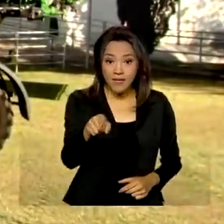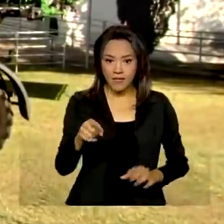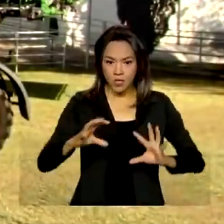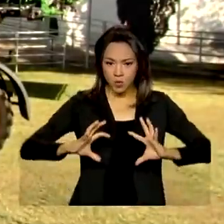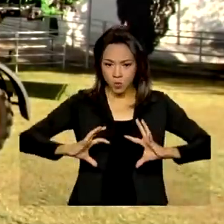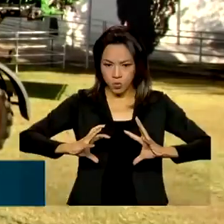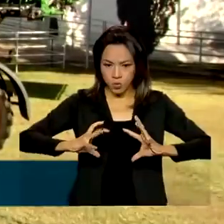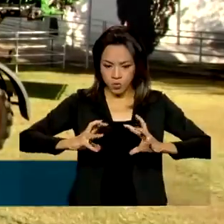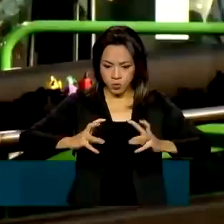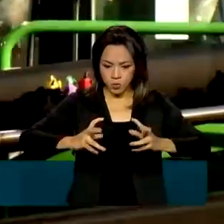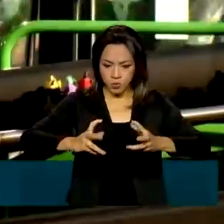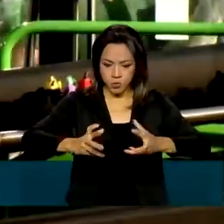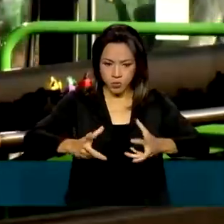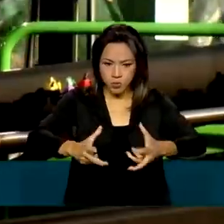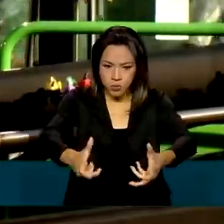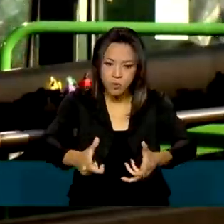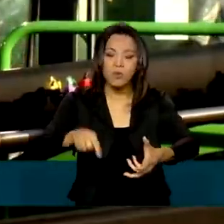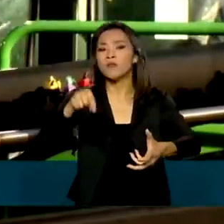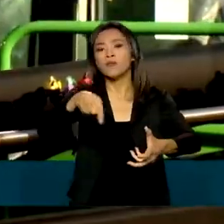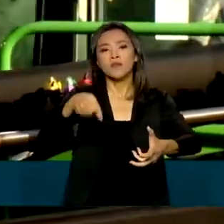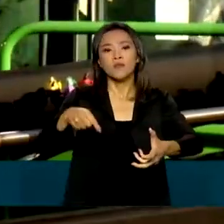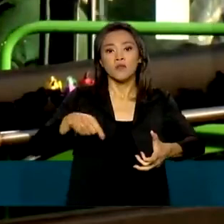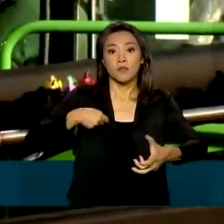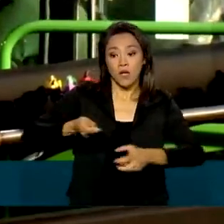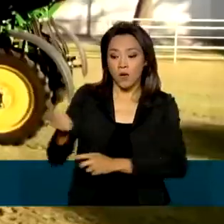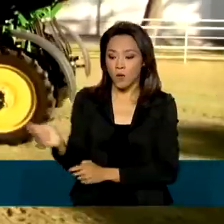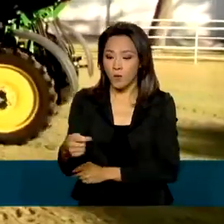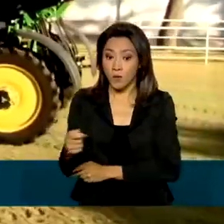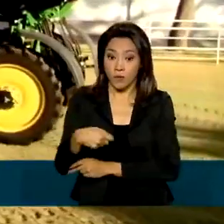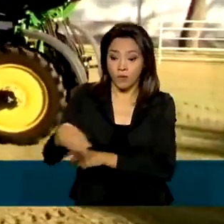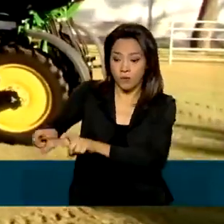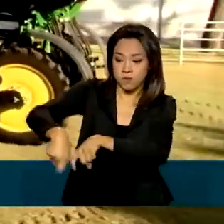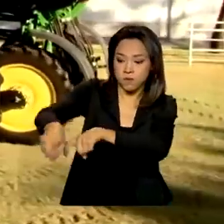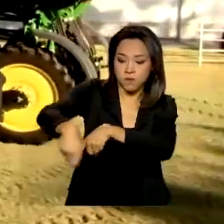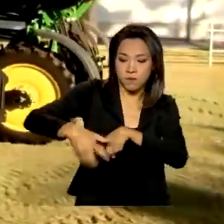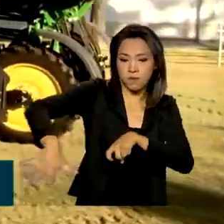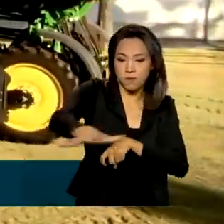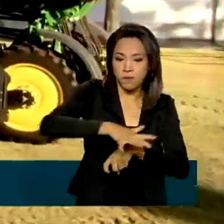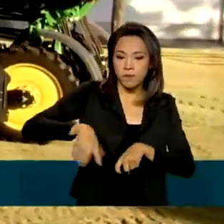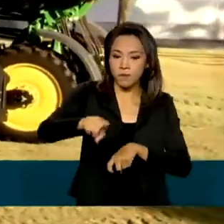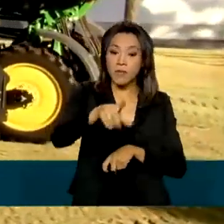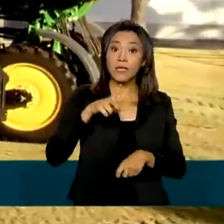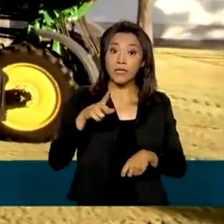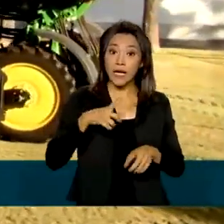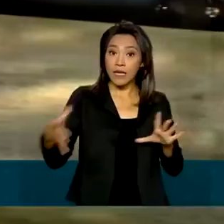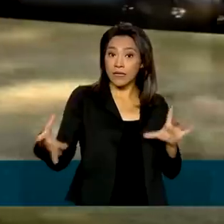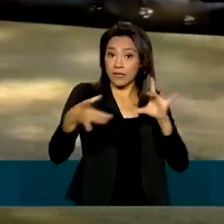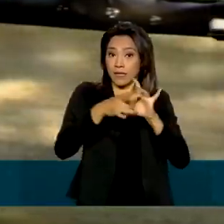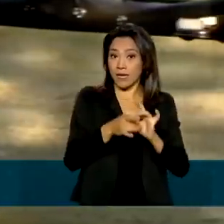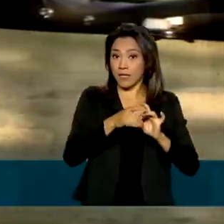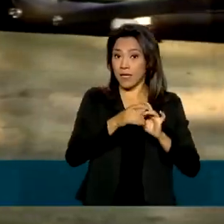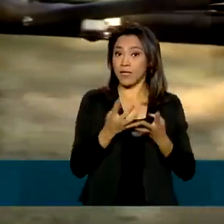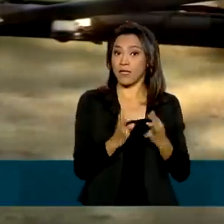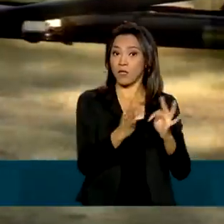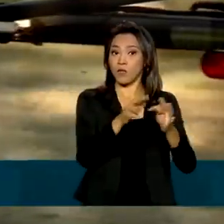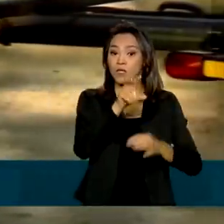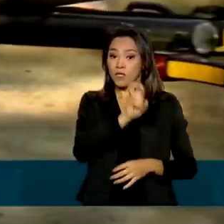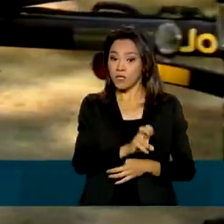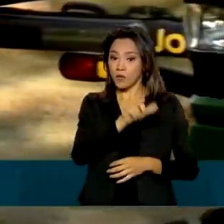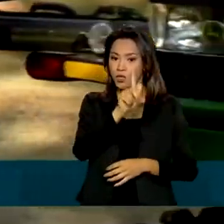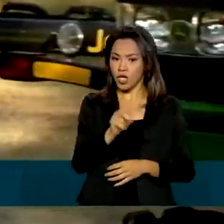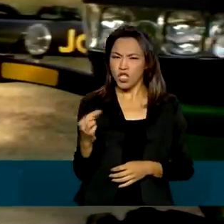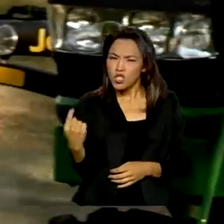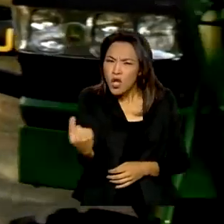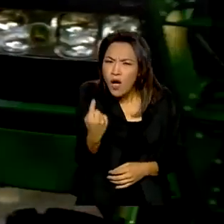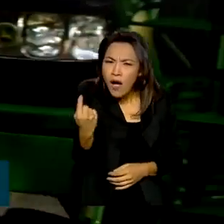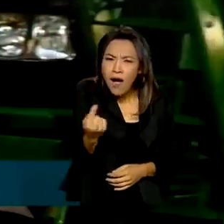um pulverizador agrícola, com recursos inteligentes e conectada à tecnologia 5G. Sozinha, ela é